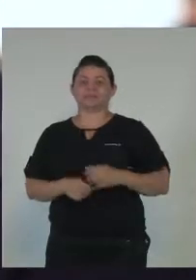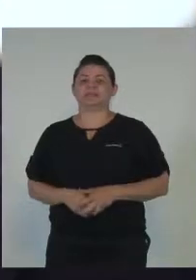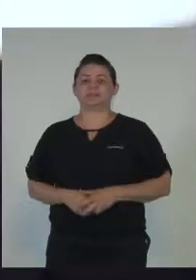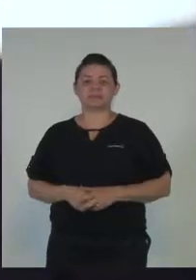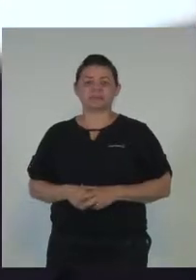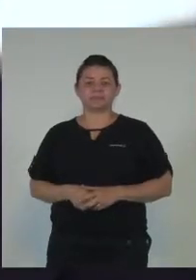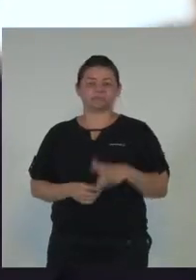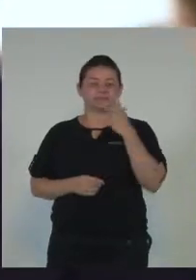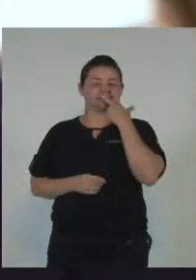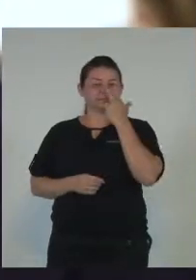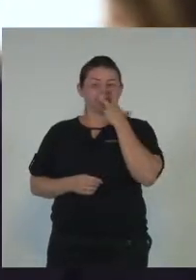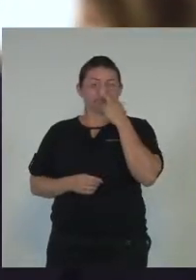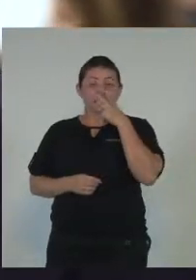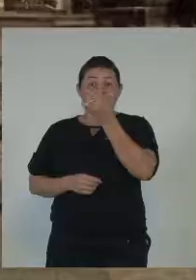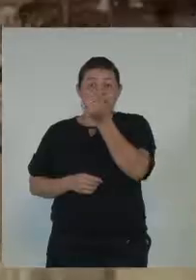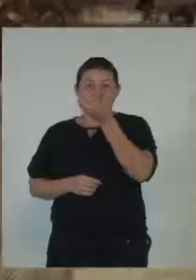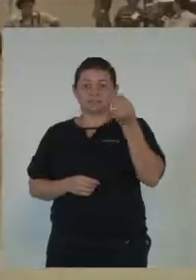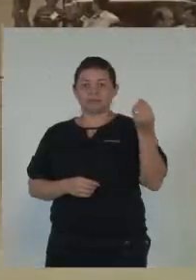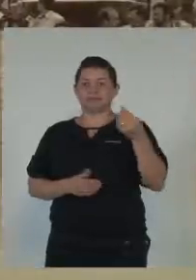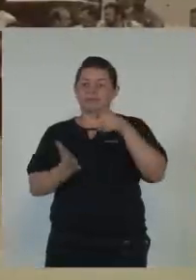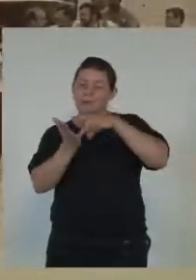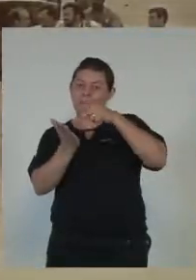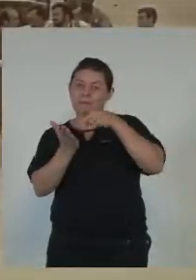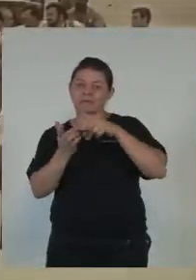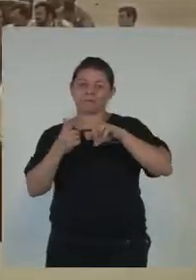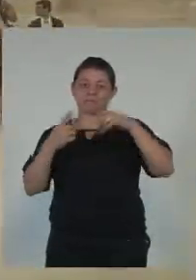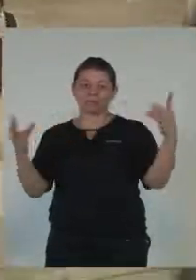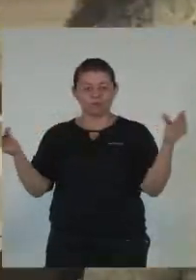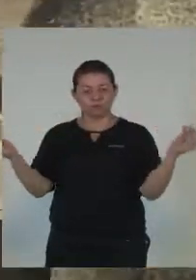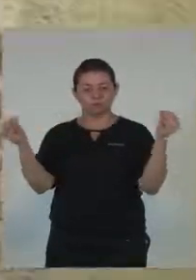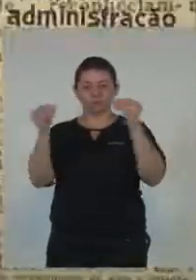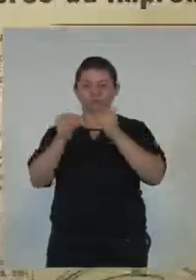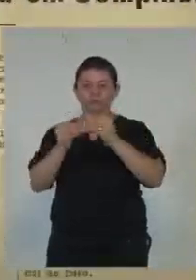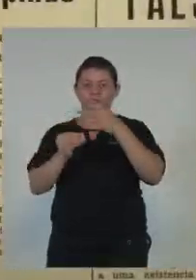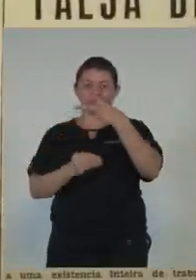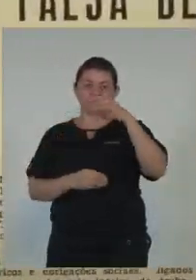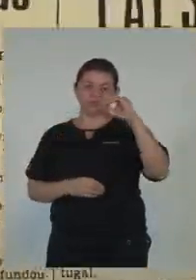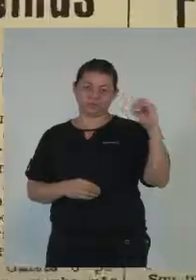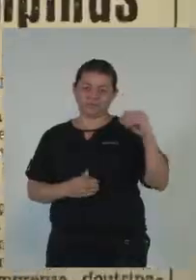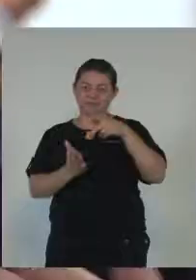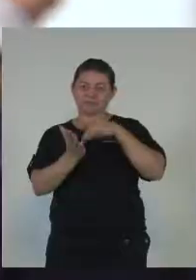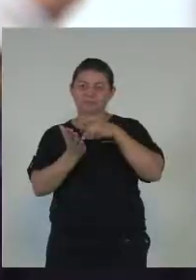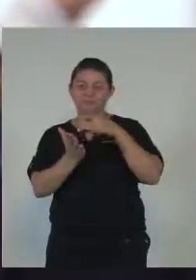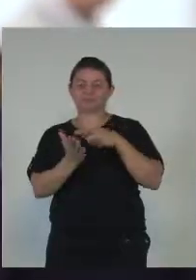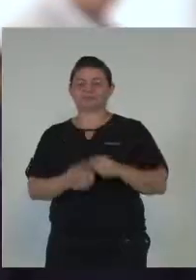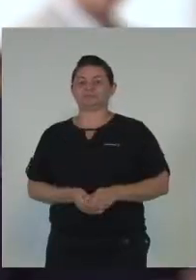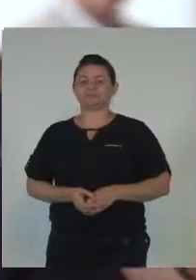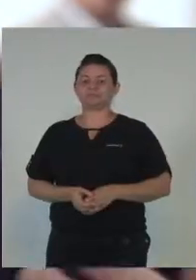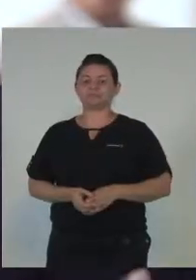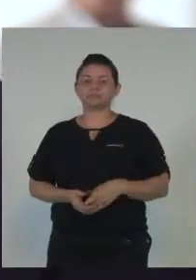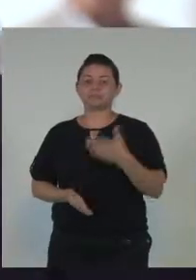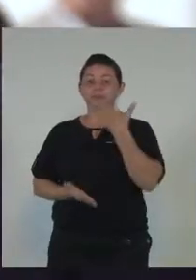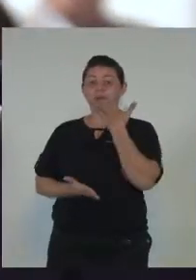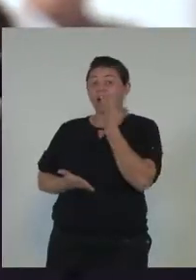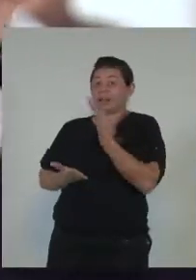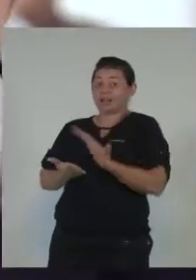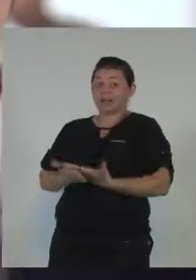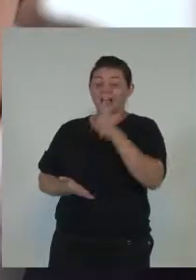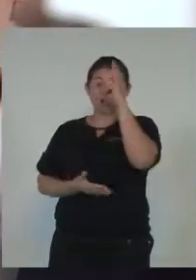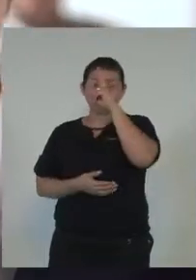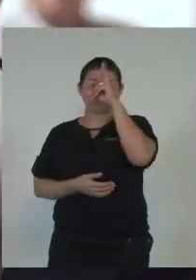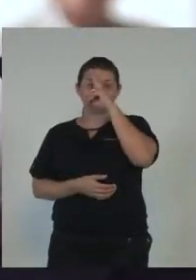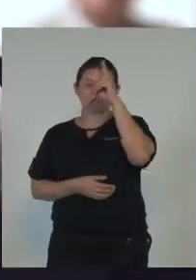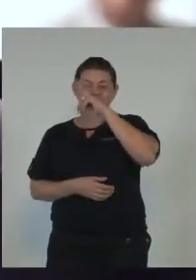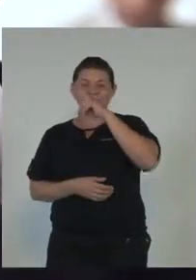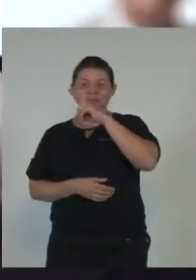de 600 colocar 200 no livro. E olha só o que mais chamou a atenção do Ricardo nesse trabalho. Ver como as histórias eram